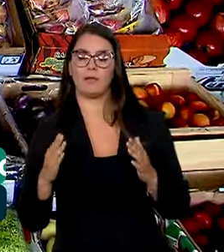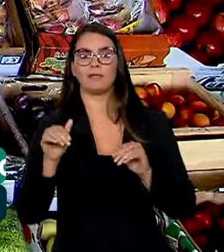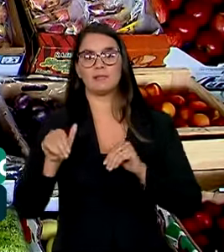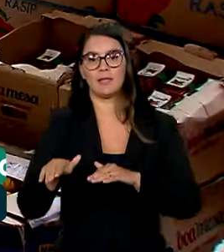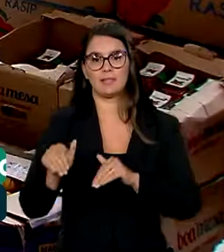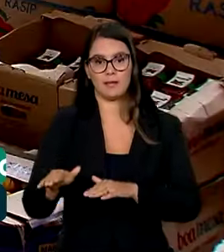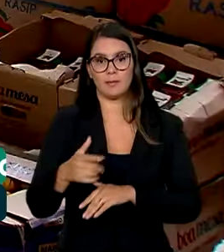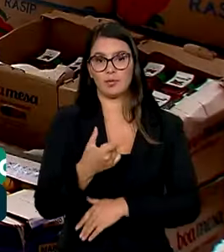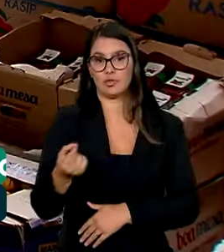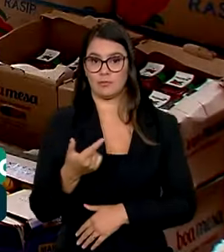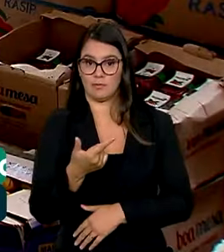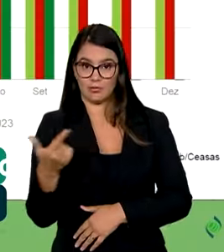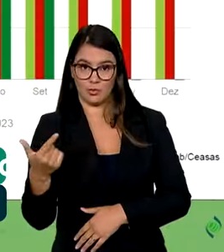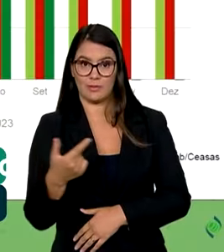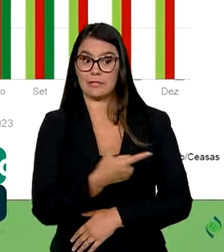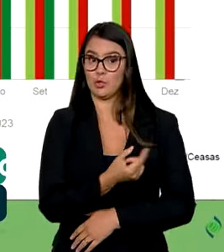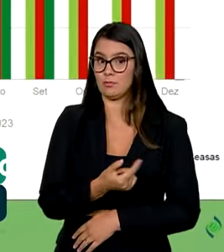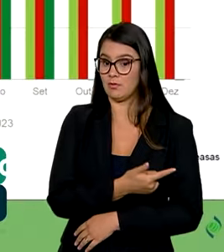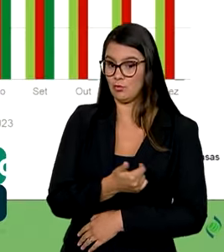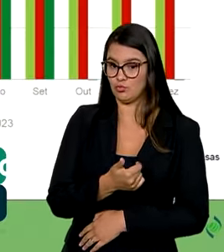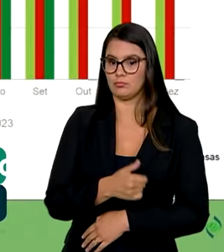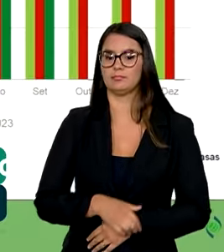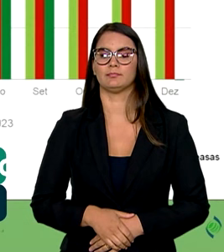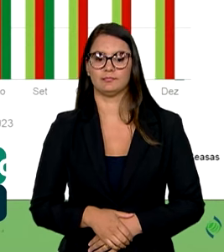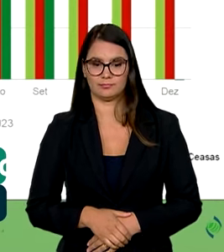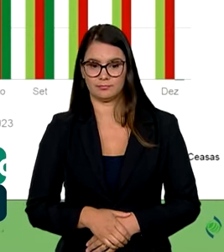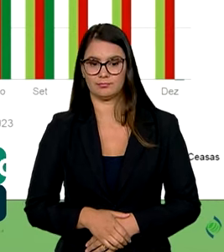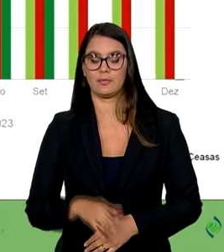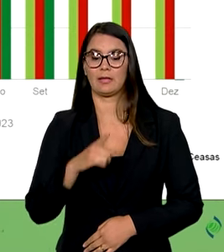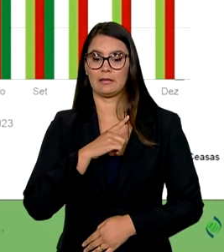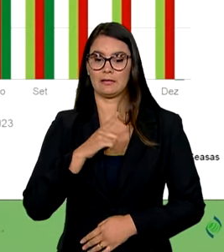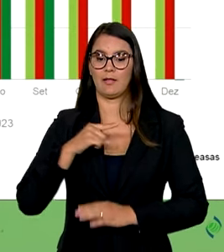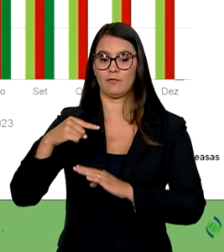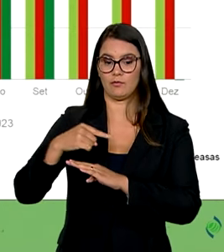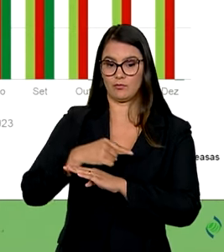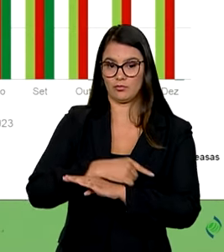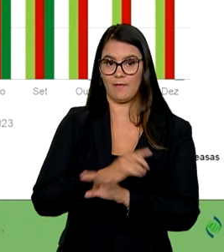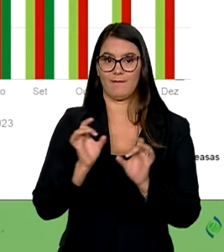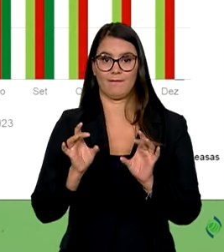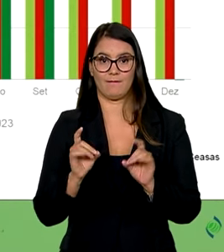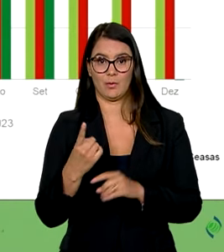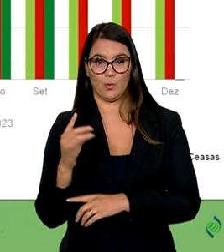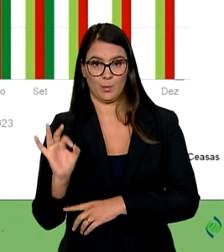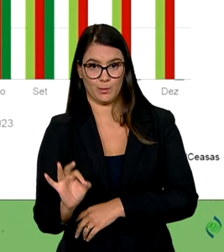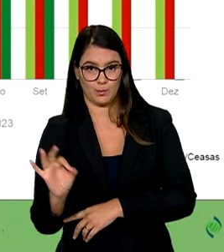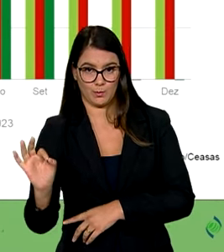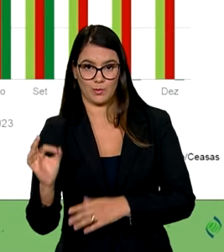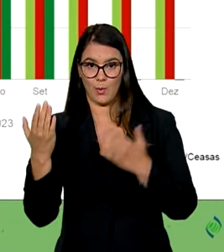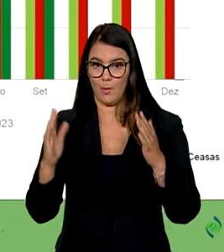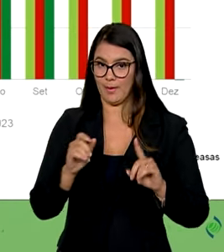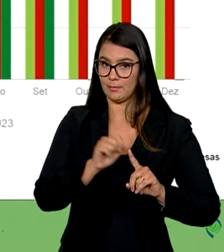2022 e 2021. Ao setembro, nós tivemos uma queda na comercialização de 1% em relação a